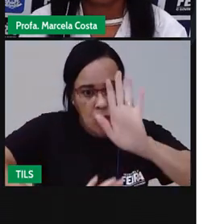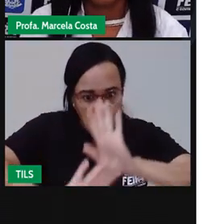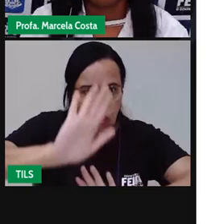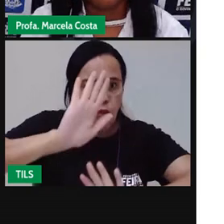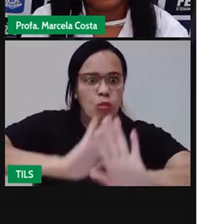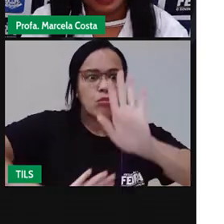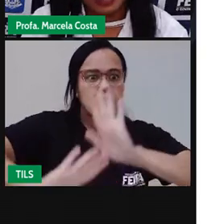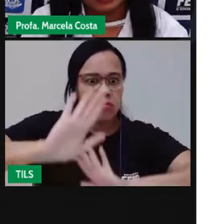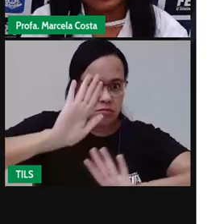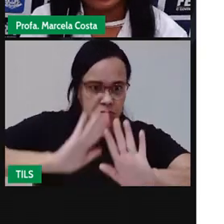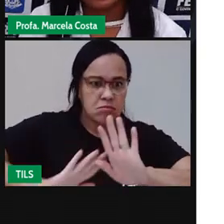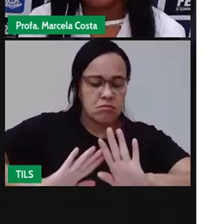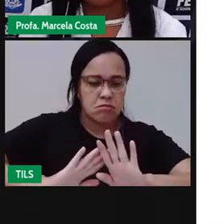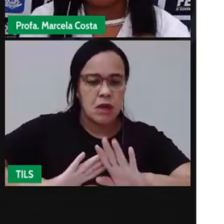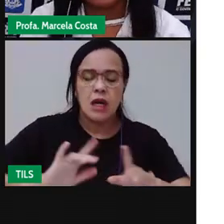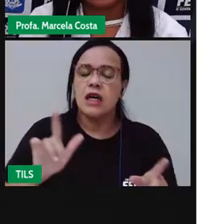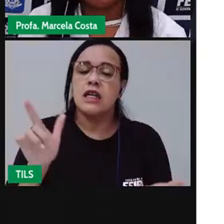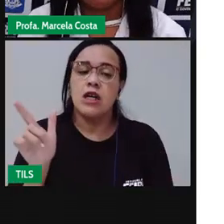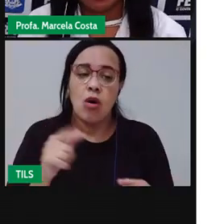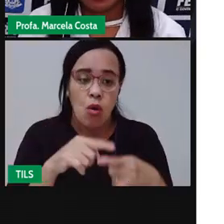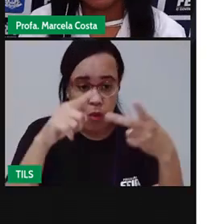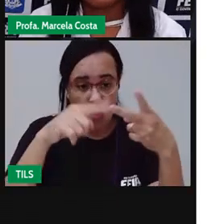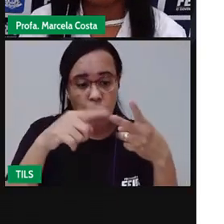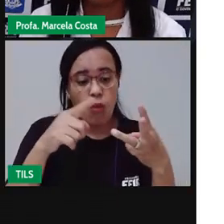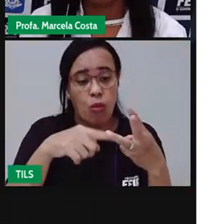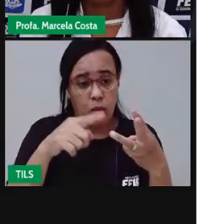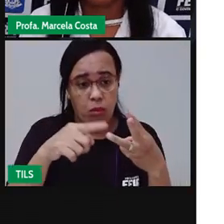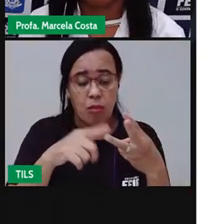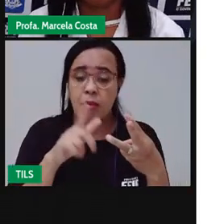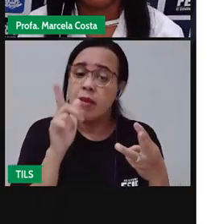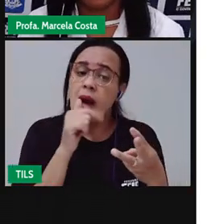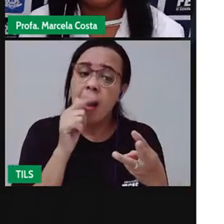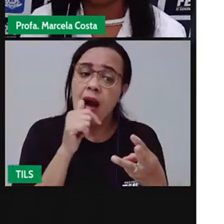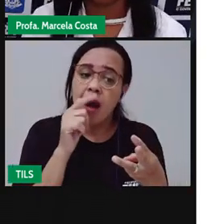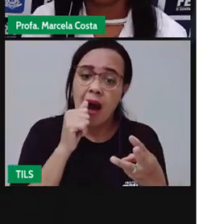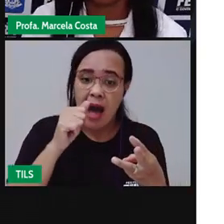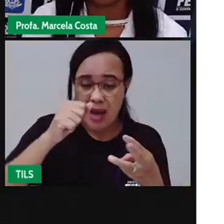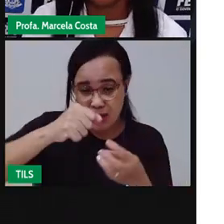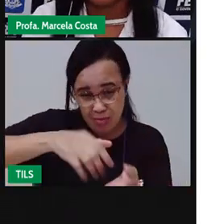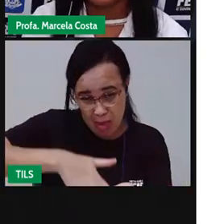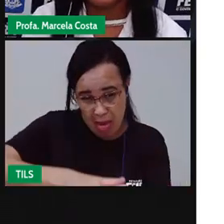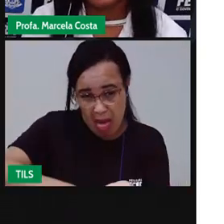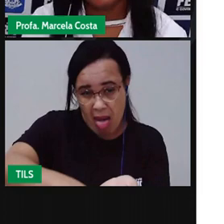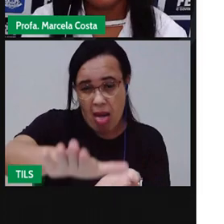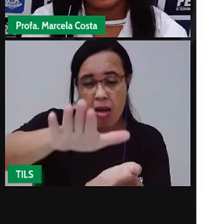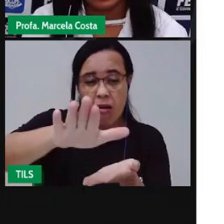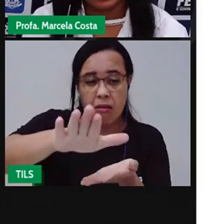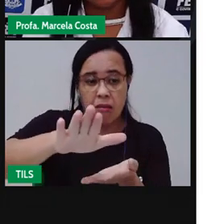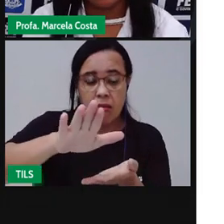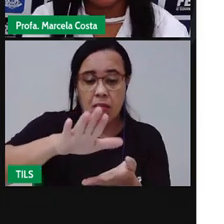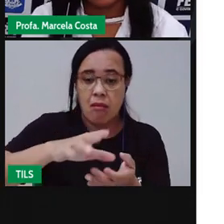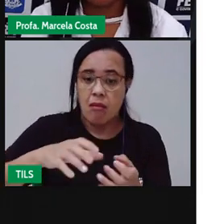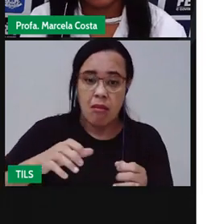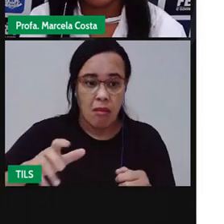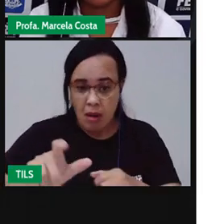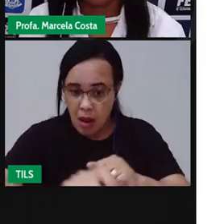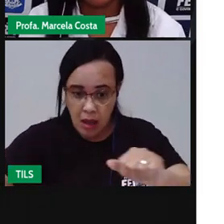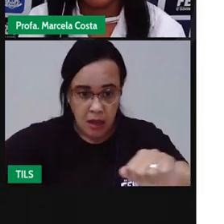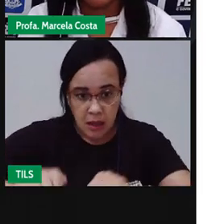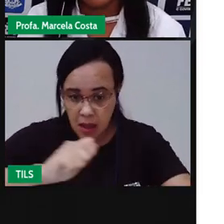Deixar o chão molhado, não derramar água ali, um café, um suco e não secar